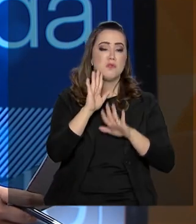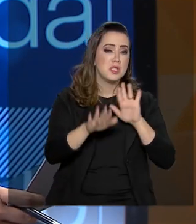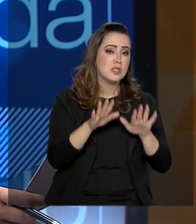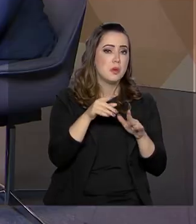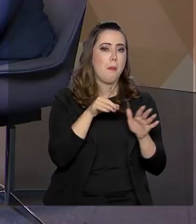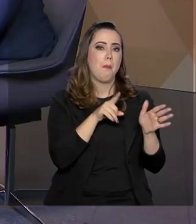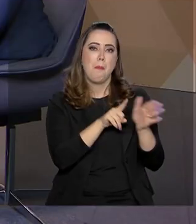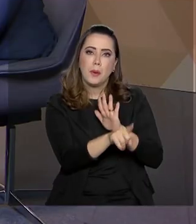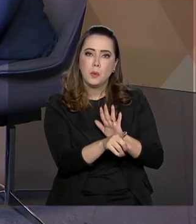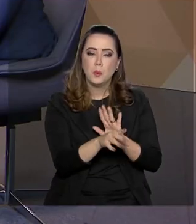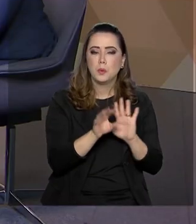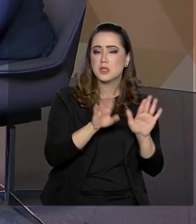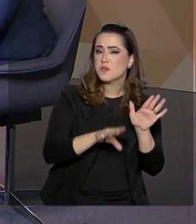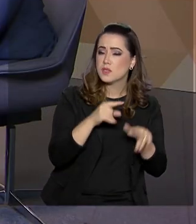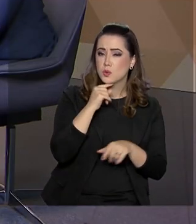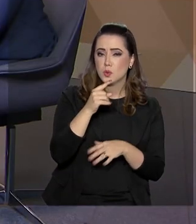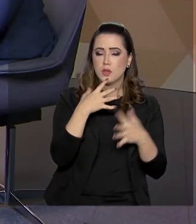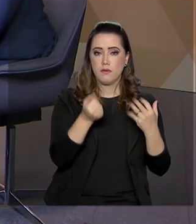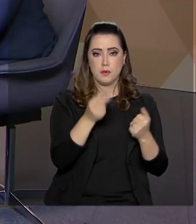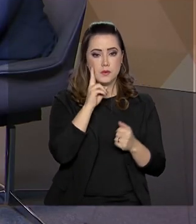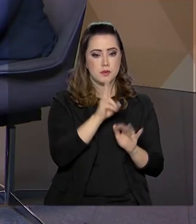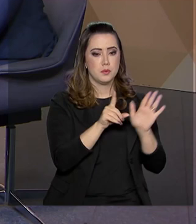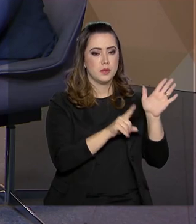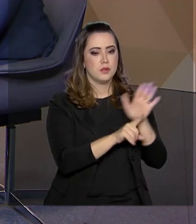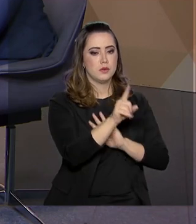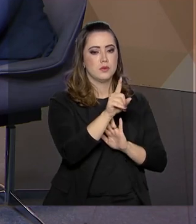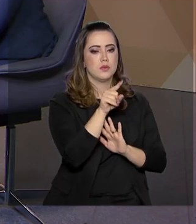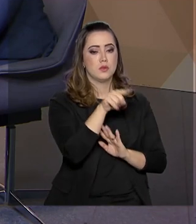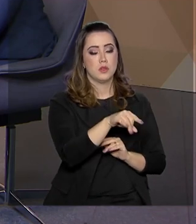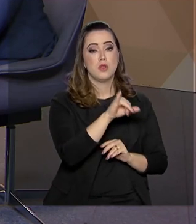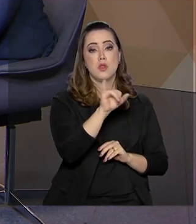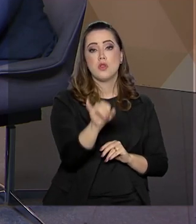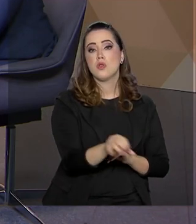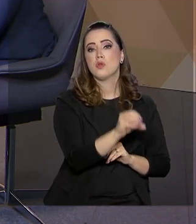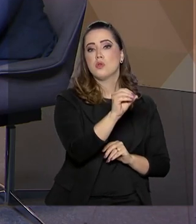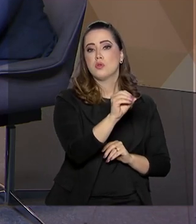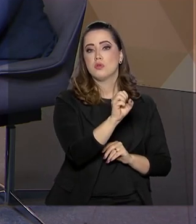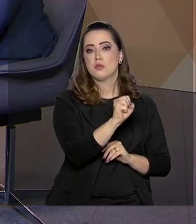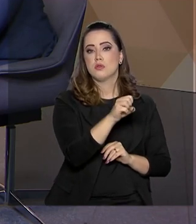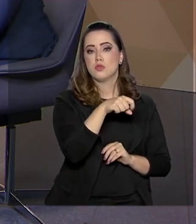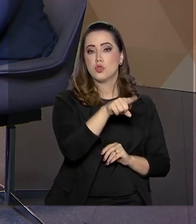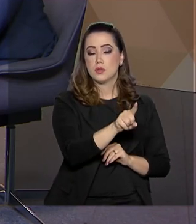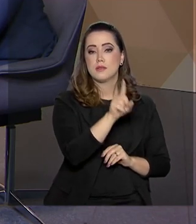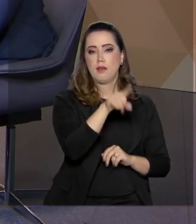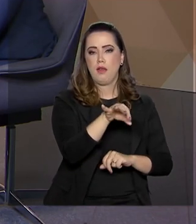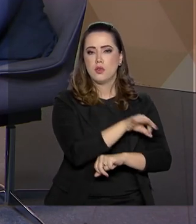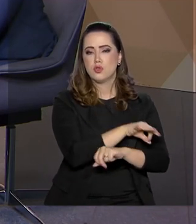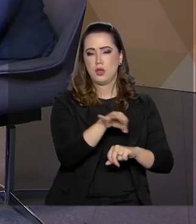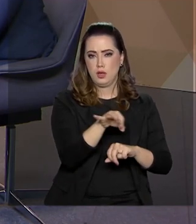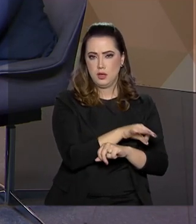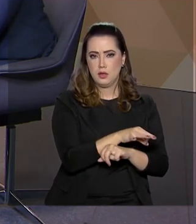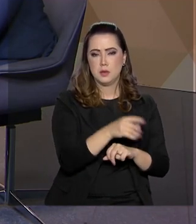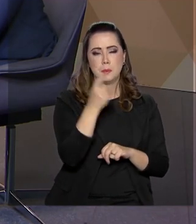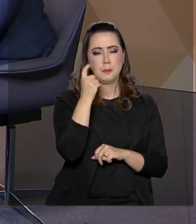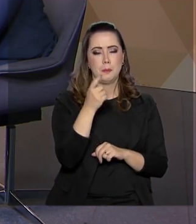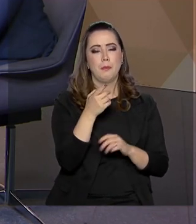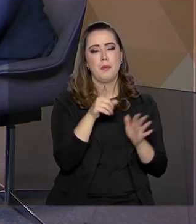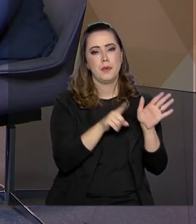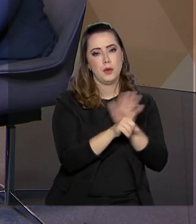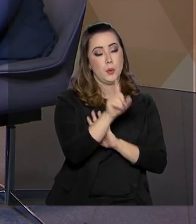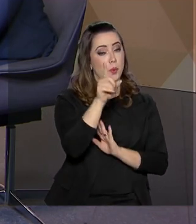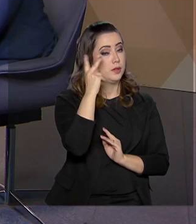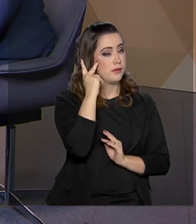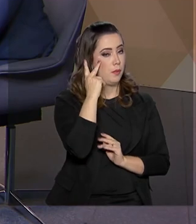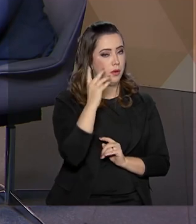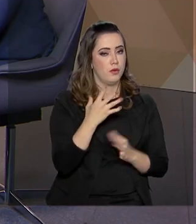pessoas. E agora nós vamos acompanhar uma pergunta do José Gonçalves, ele é engenheiro e ele fez essa pergunta lá